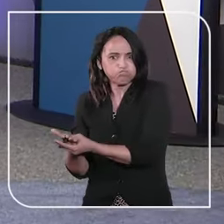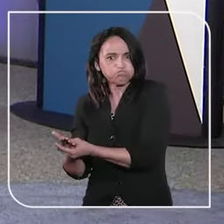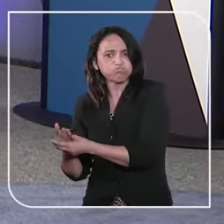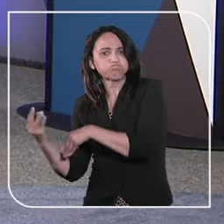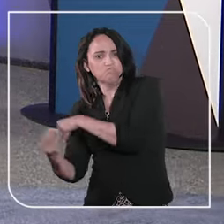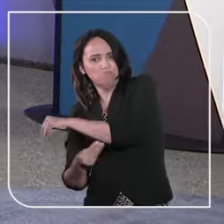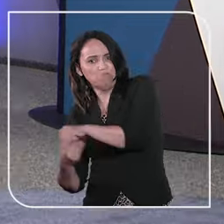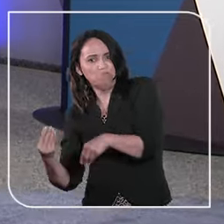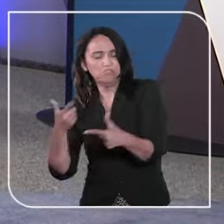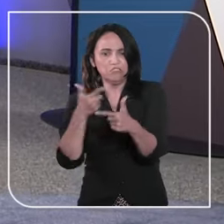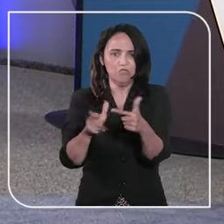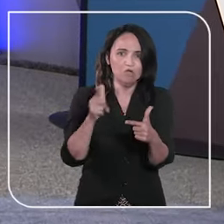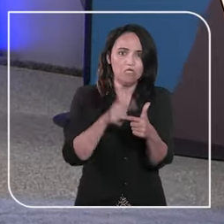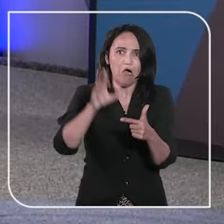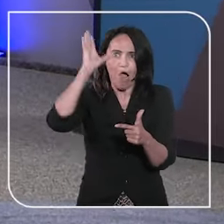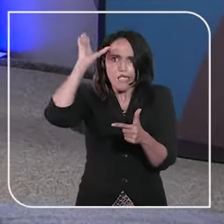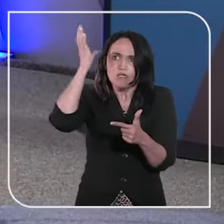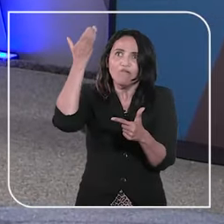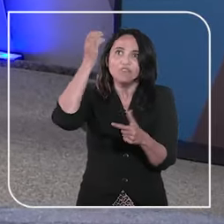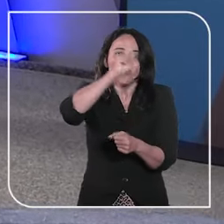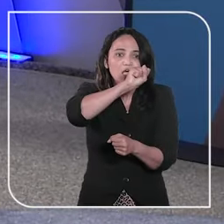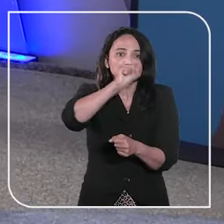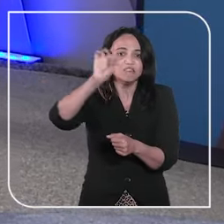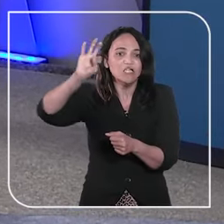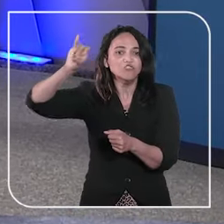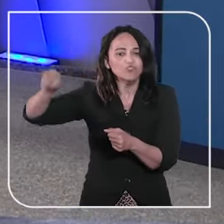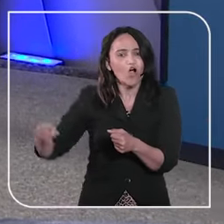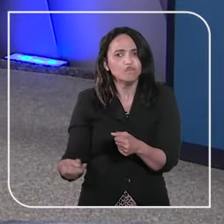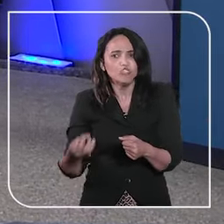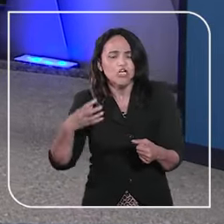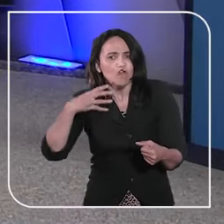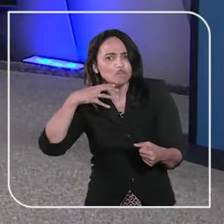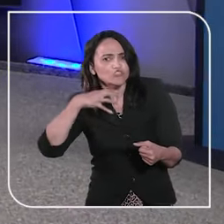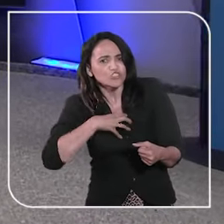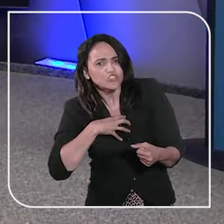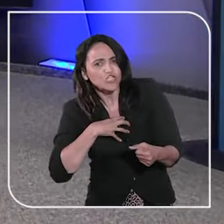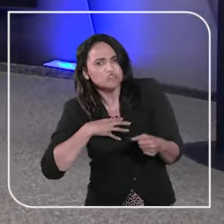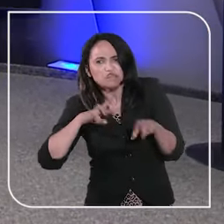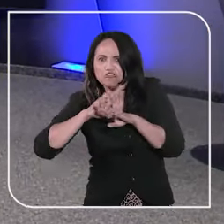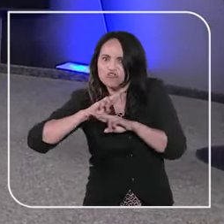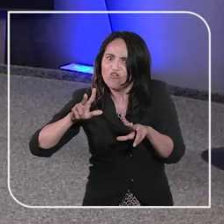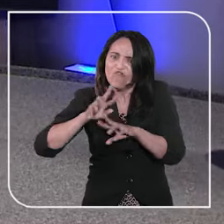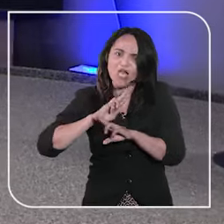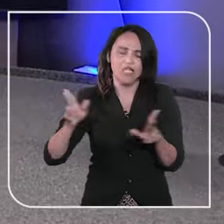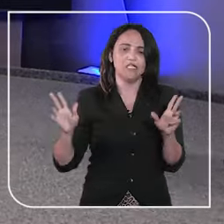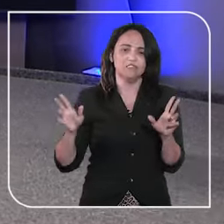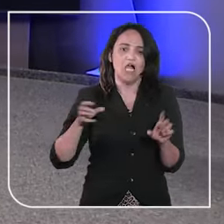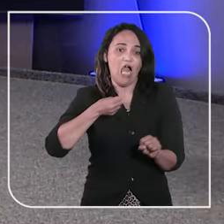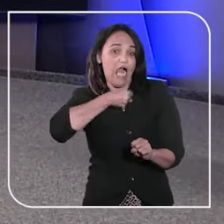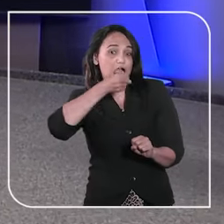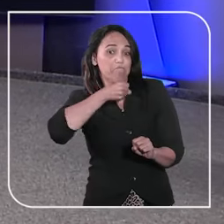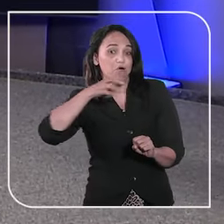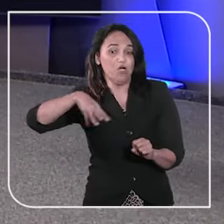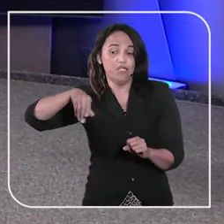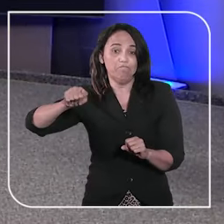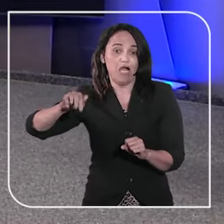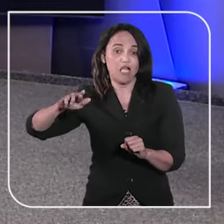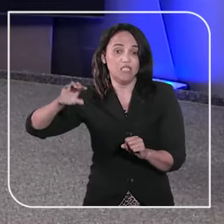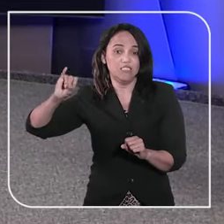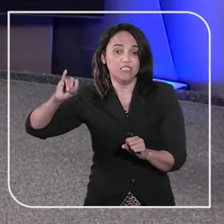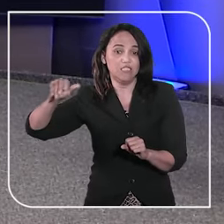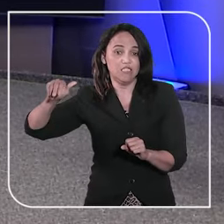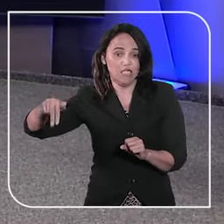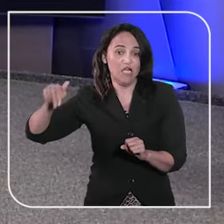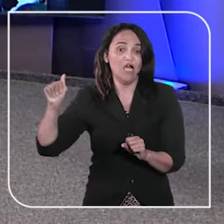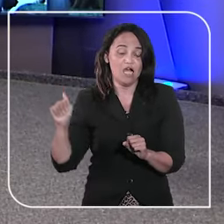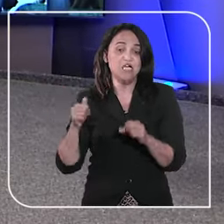essa questão são decididos no STJ com diferentes entendimentos. A repórter Marina Campos tem os detalhes.